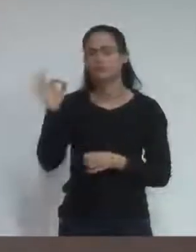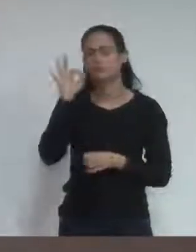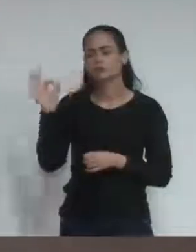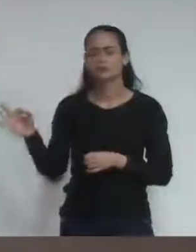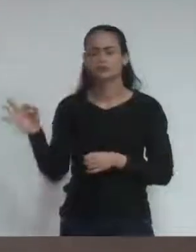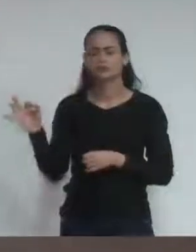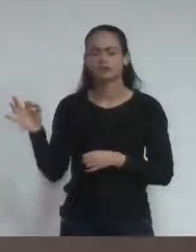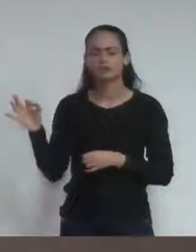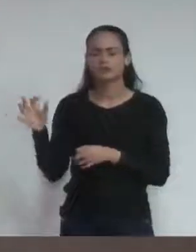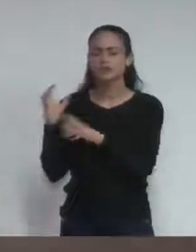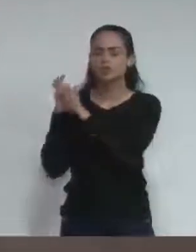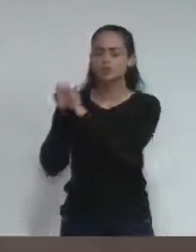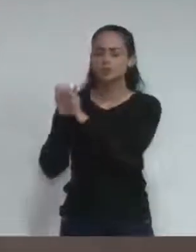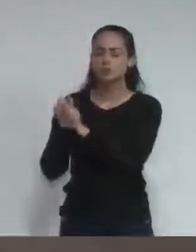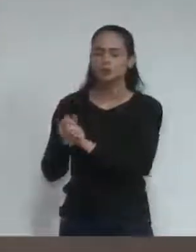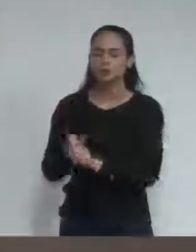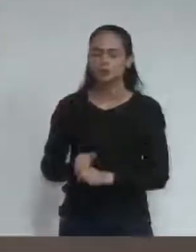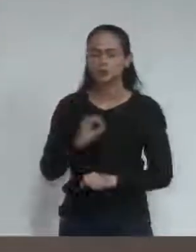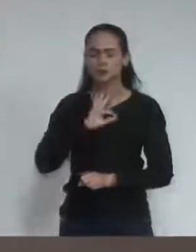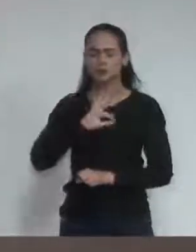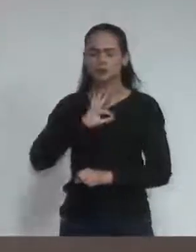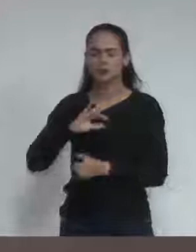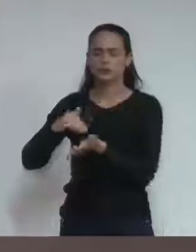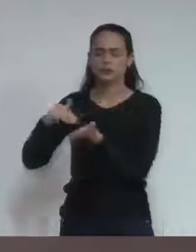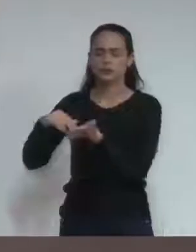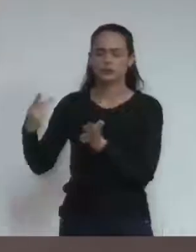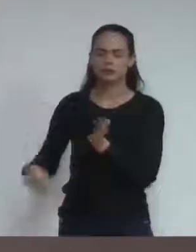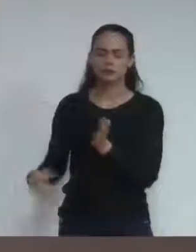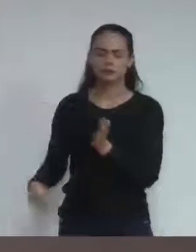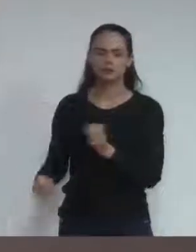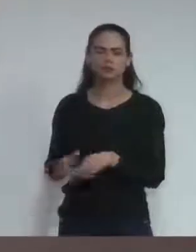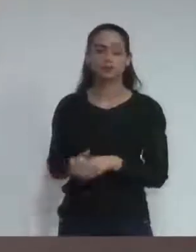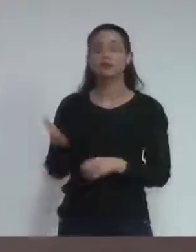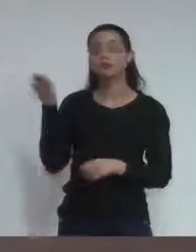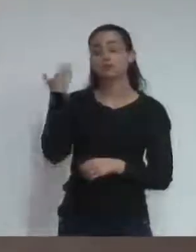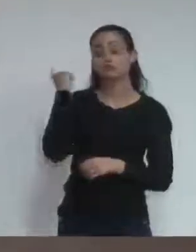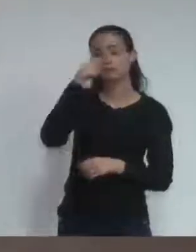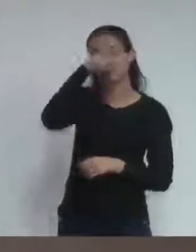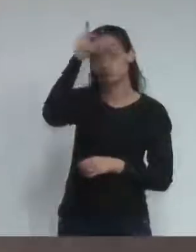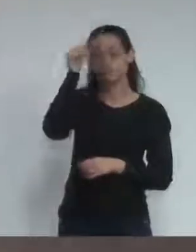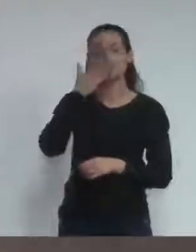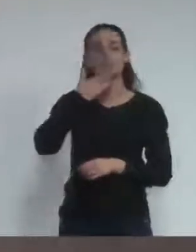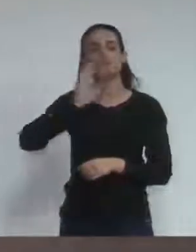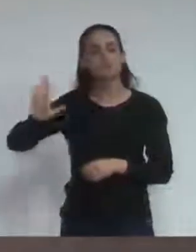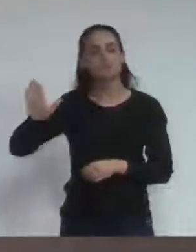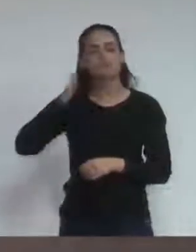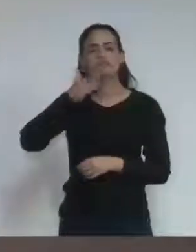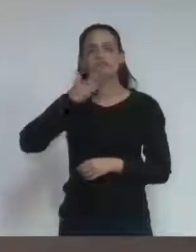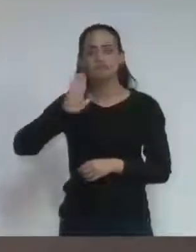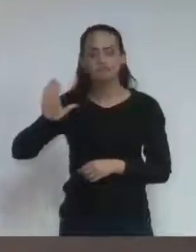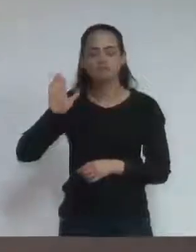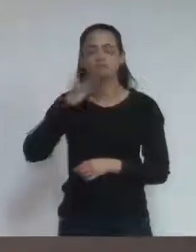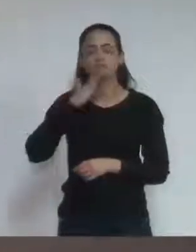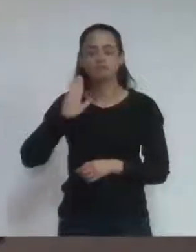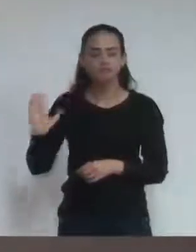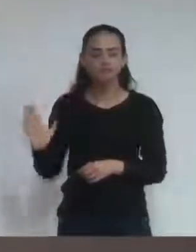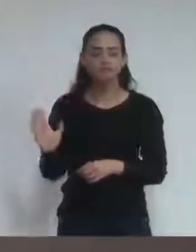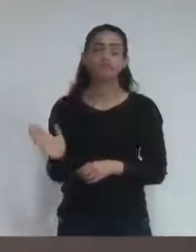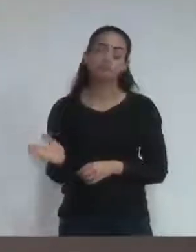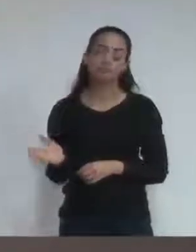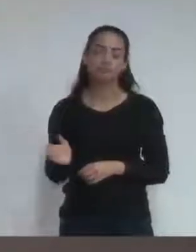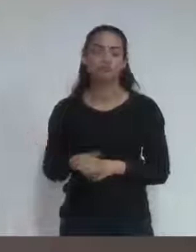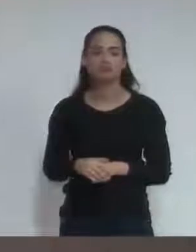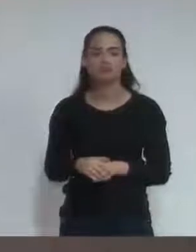secretários. Aquilo que o prefeito havia falado no passado, e por motivos dele, é problema dele, ele que assume, ele que está